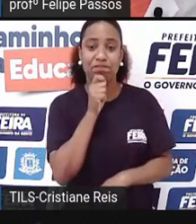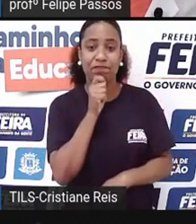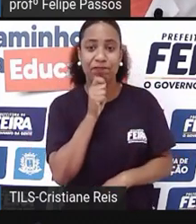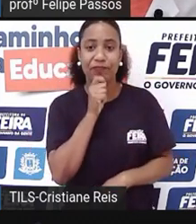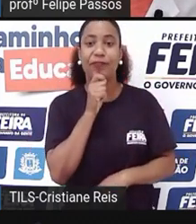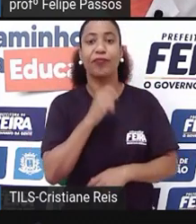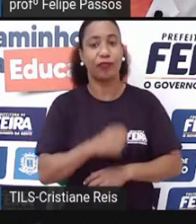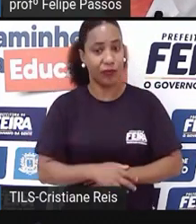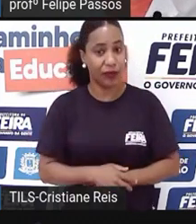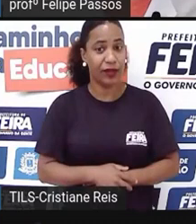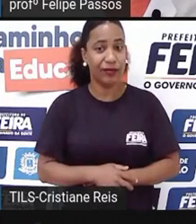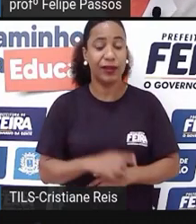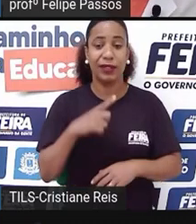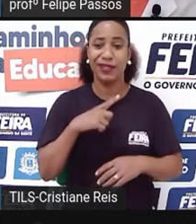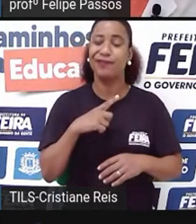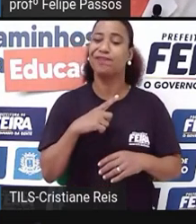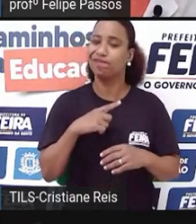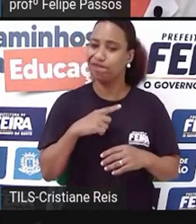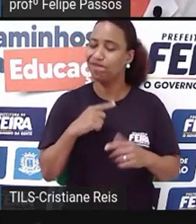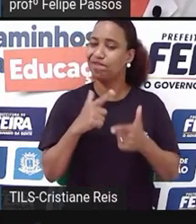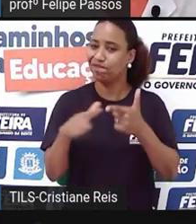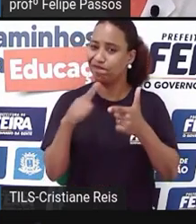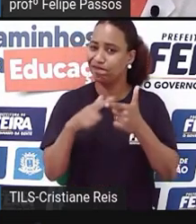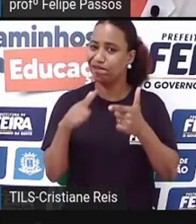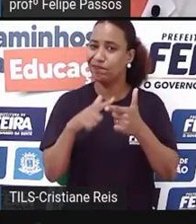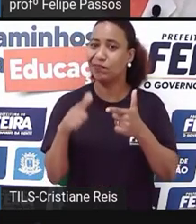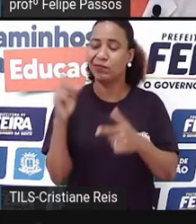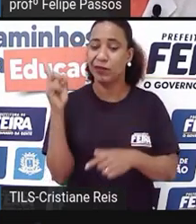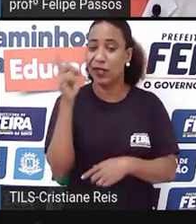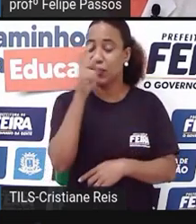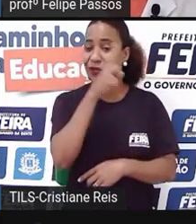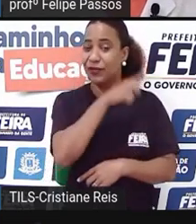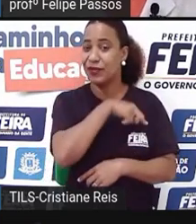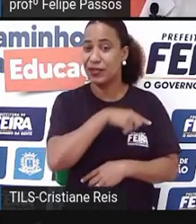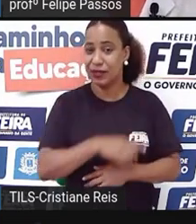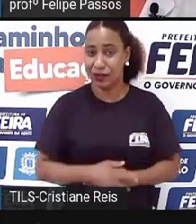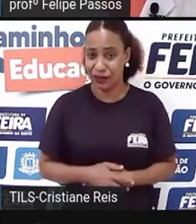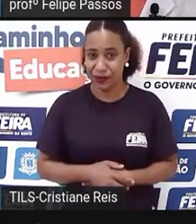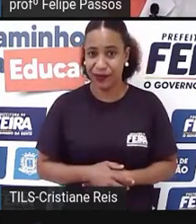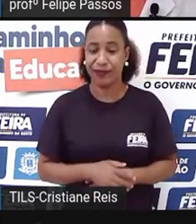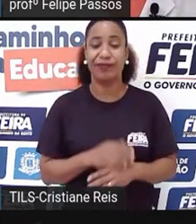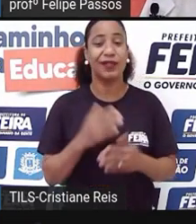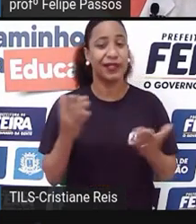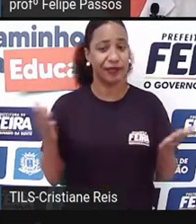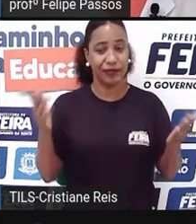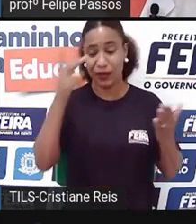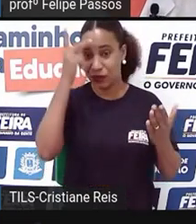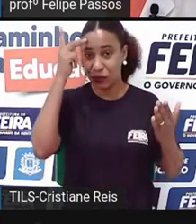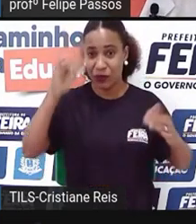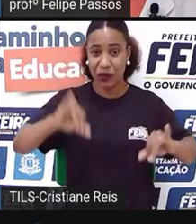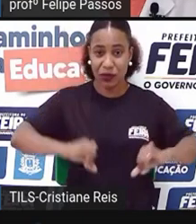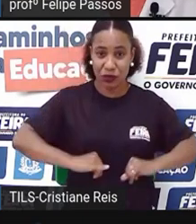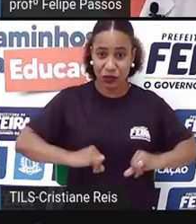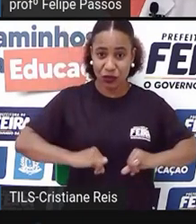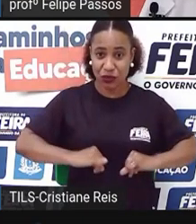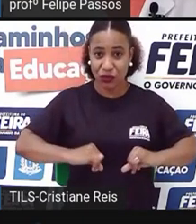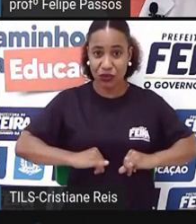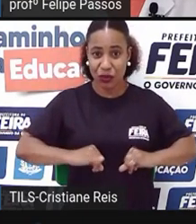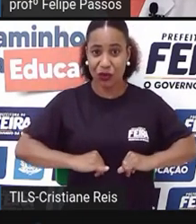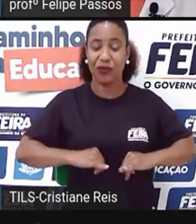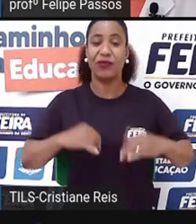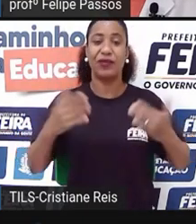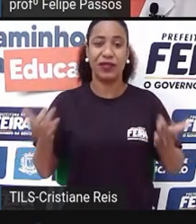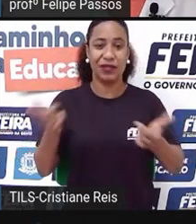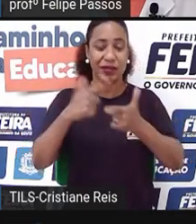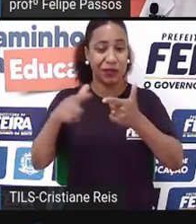preocupa bastante, e ela é muito dolorosa, como você falou, por todos os aspectos, pelas perdas de saúde que tivemos, perda de